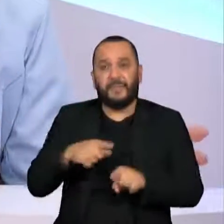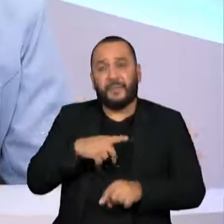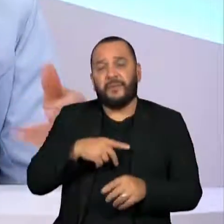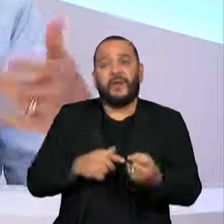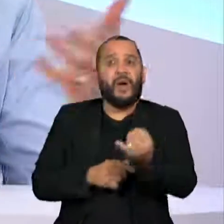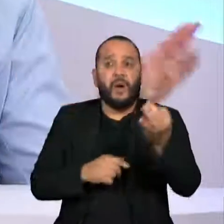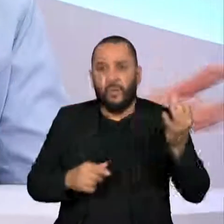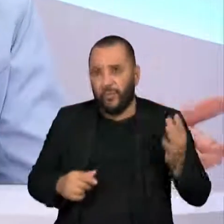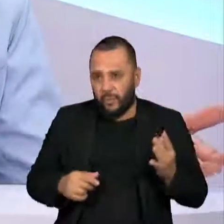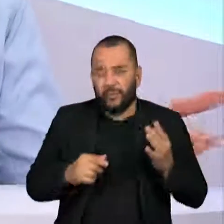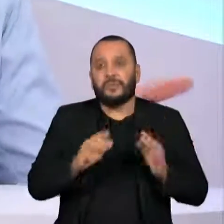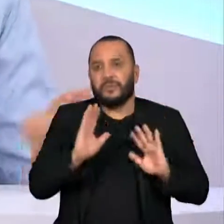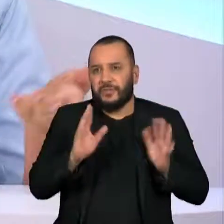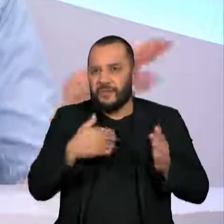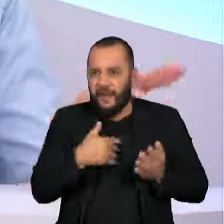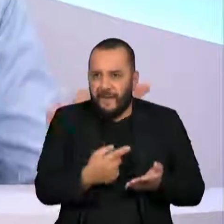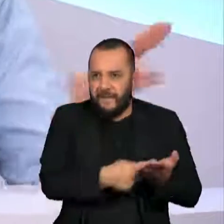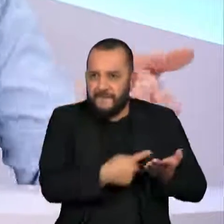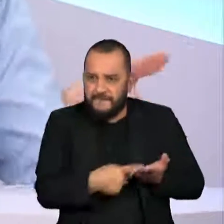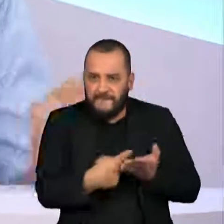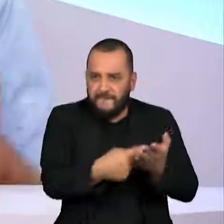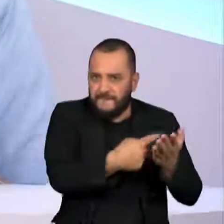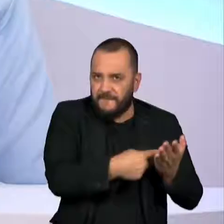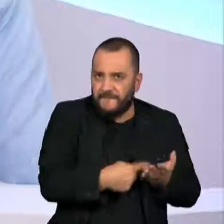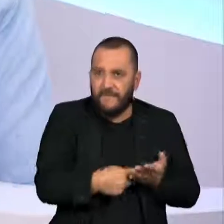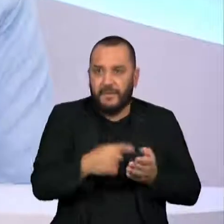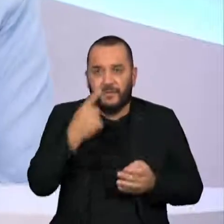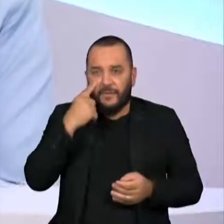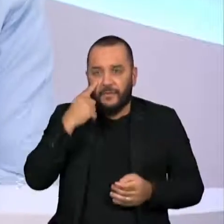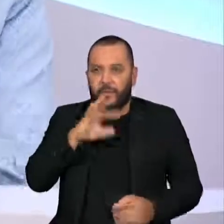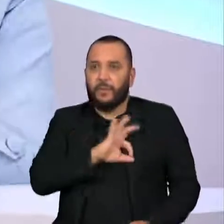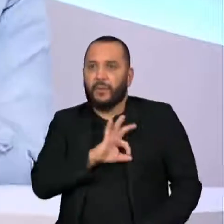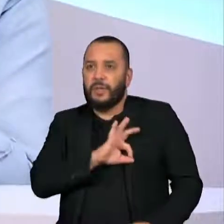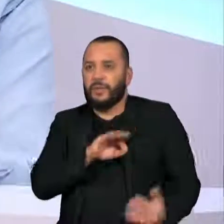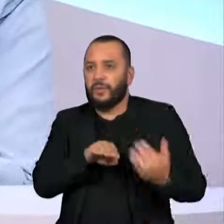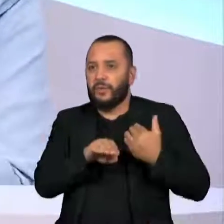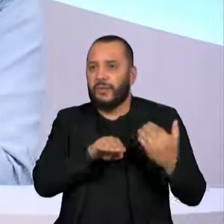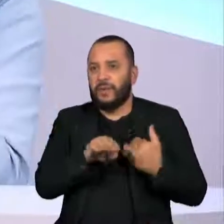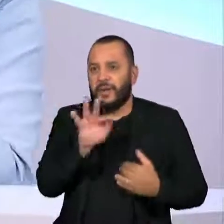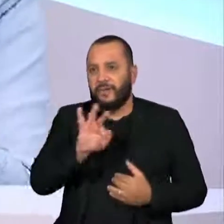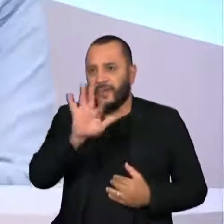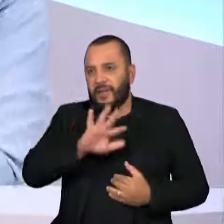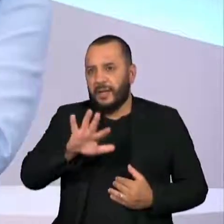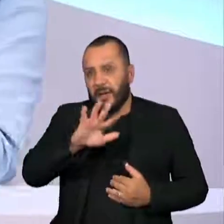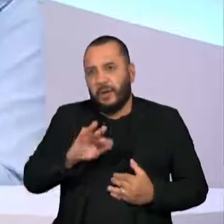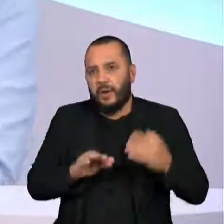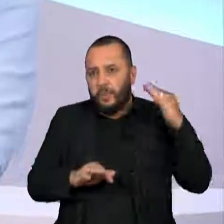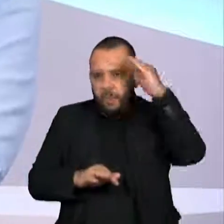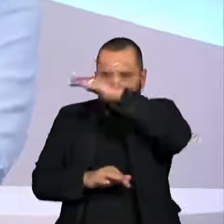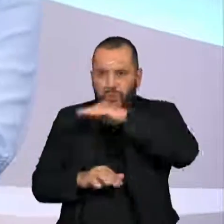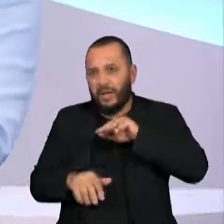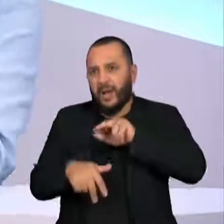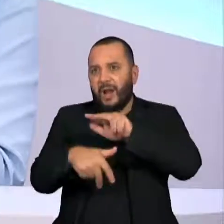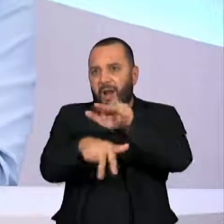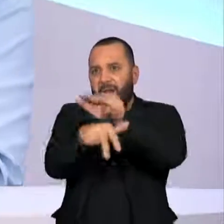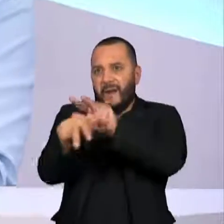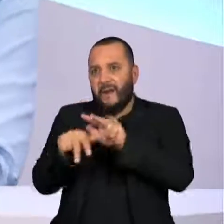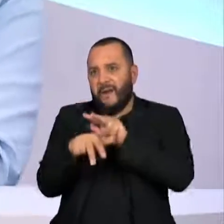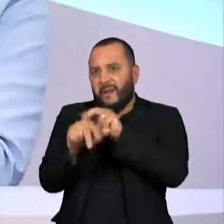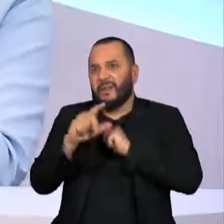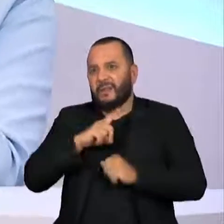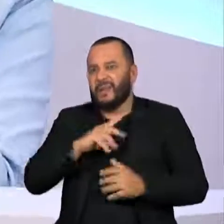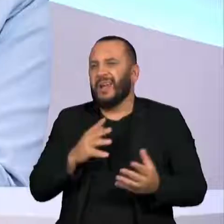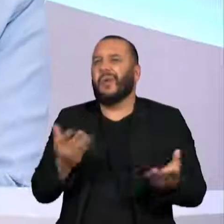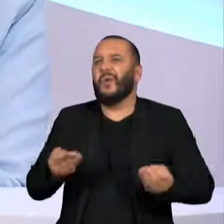sofreu aparelhamento, a gente viu exemplos tristes, inclusive ali da Polícia Rodoviária Federal, como as Forças Armadas vão se inserir como